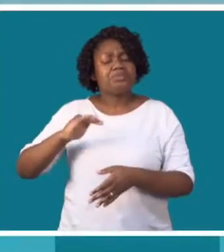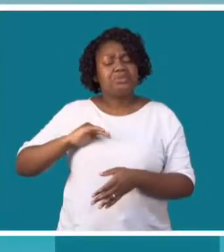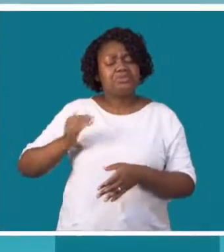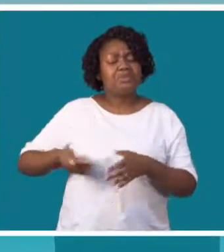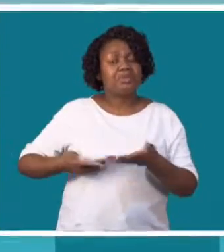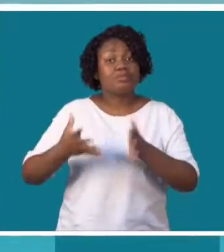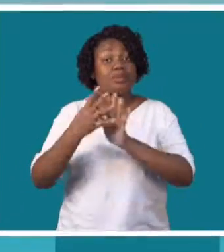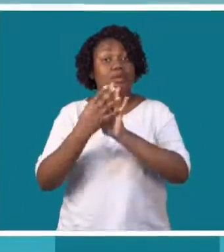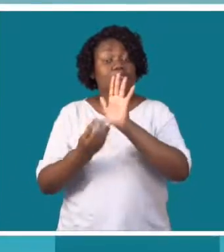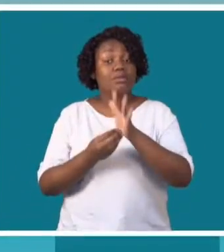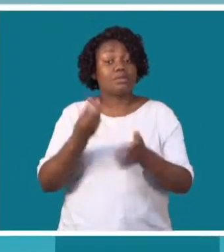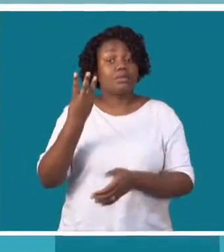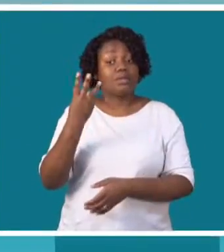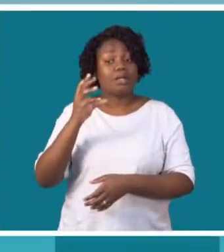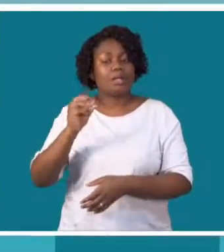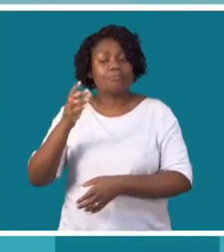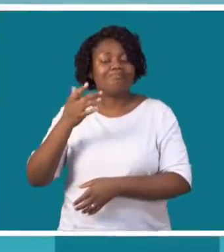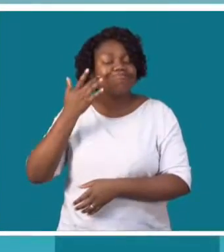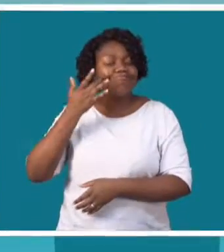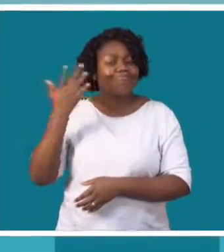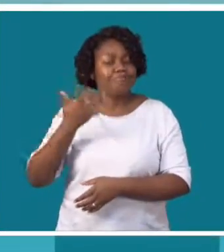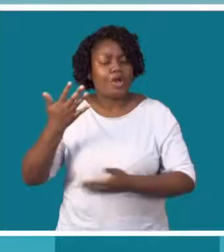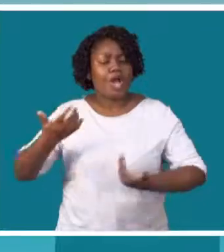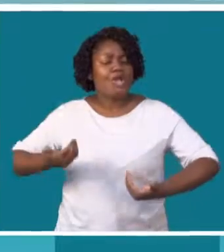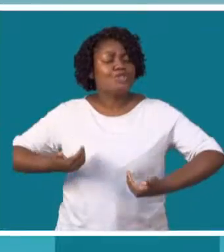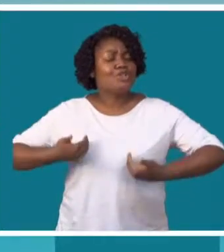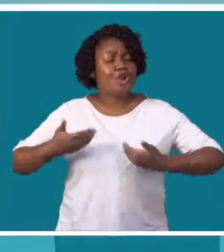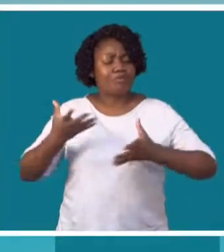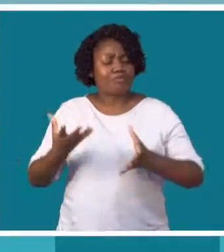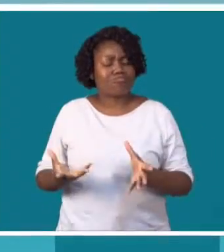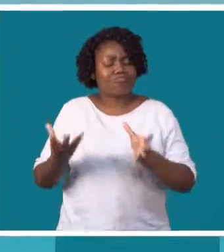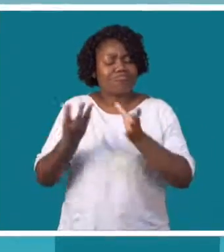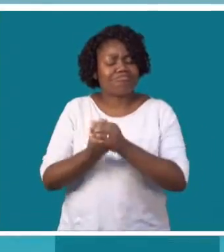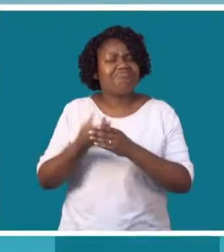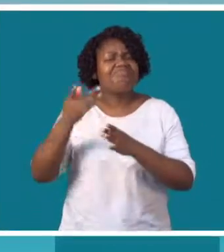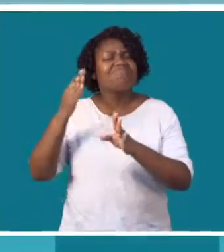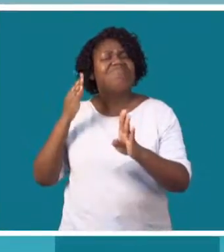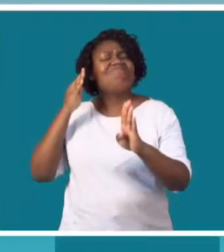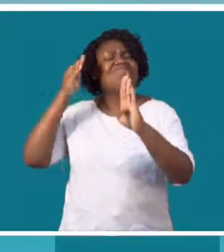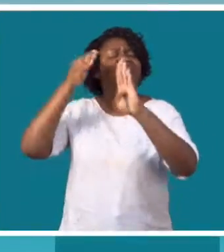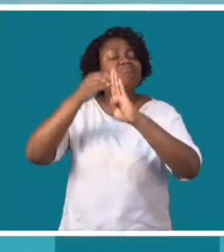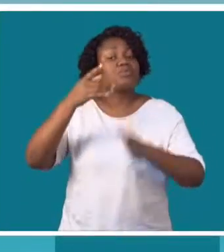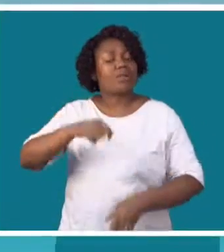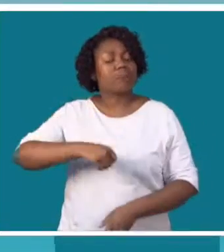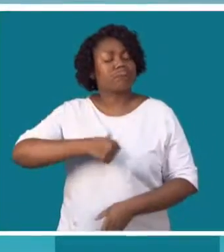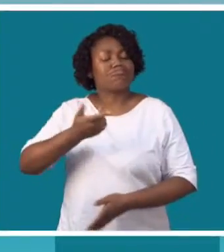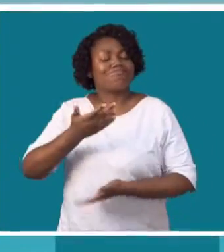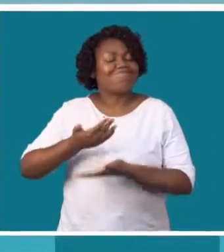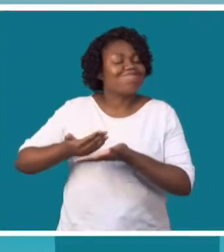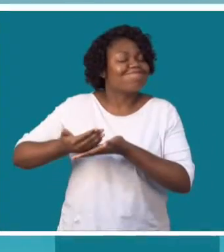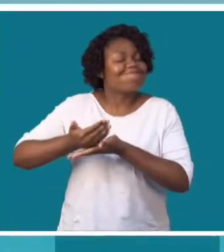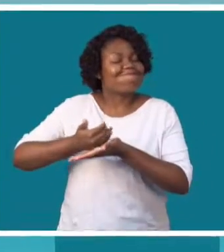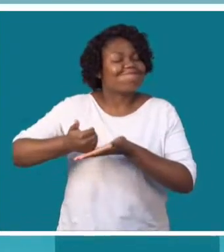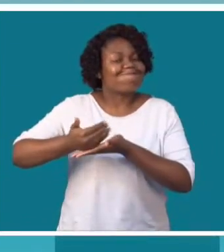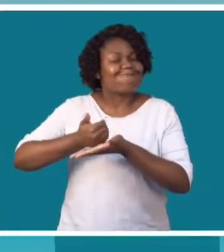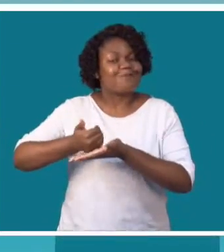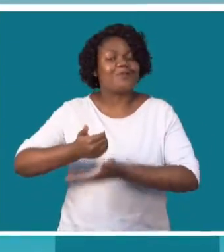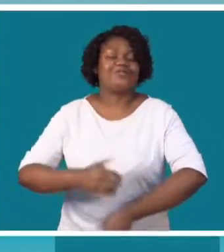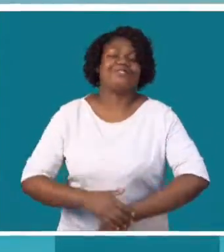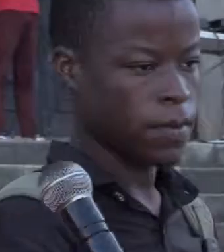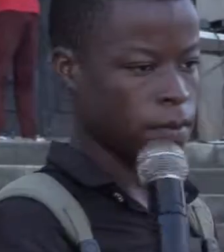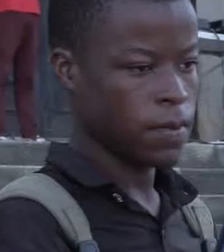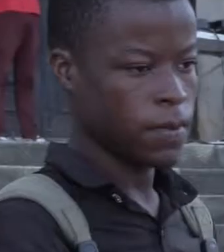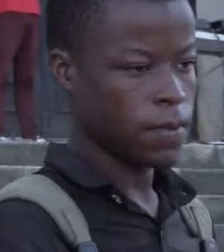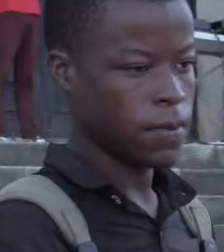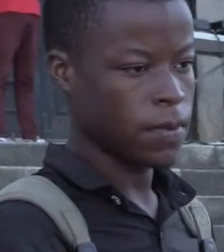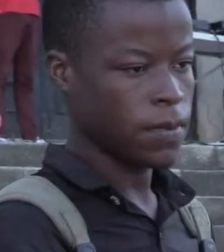empoderamento da mulher albina. O evento foi organizado pela Albimose em parceria com a Direção do Gênero, Criança